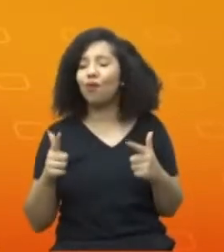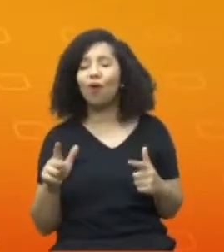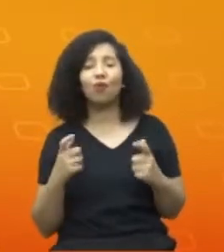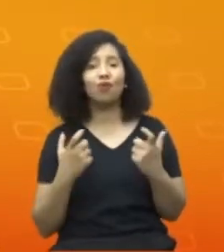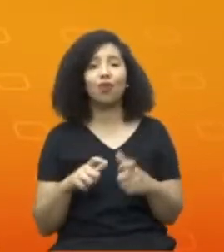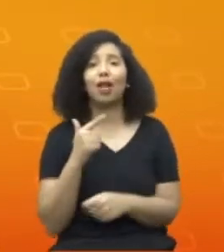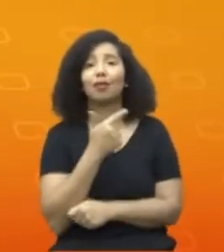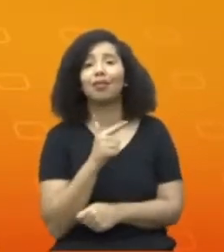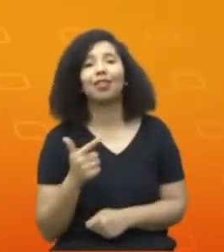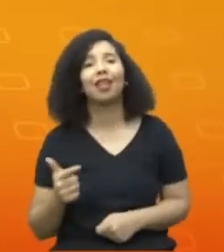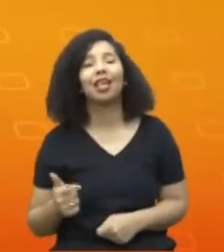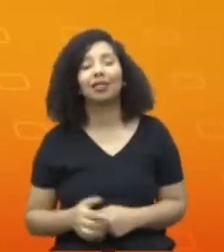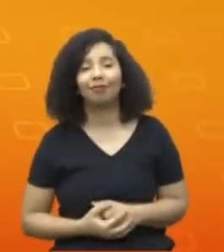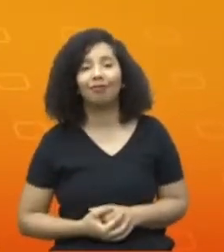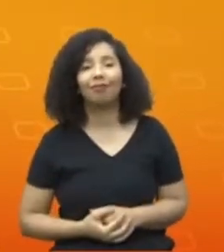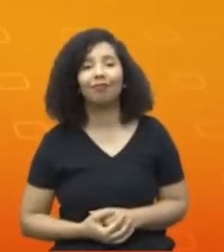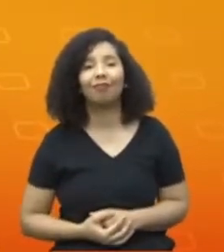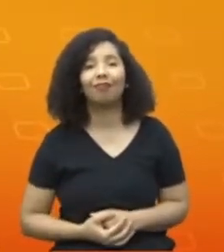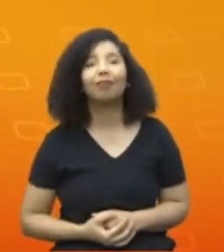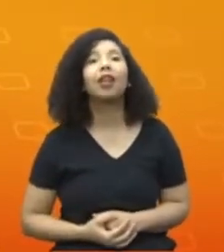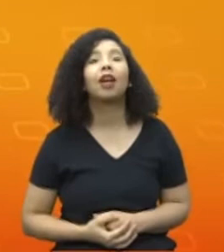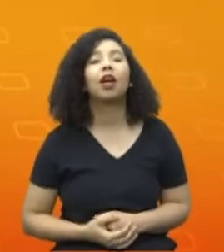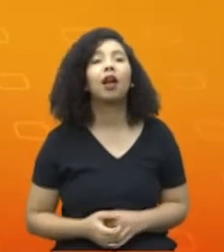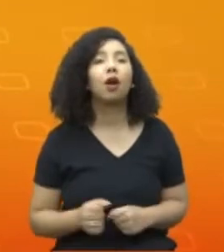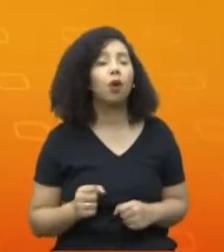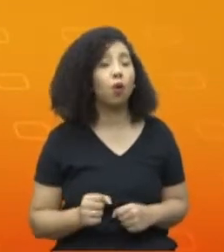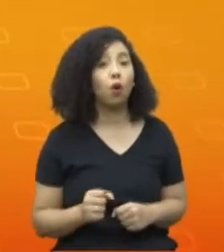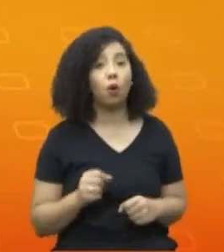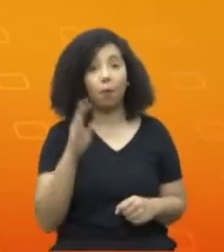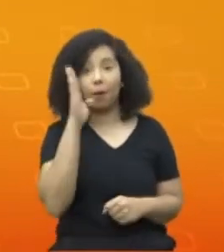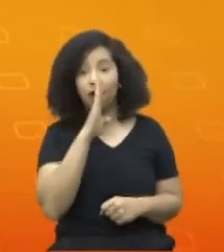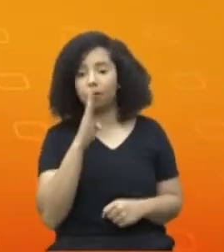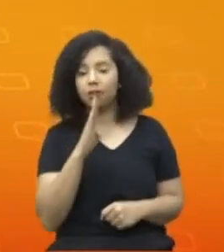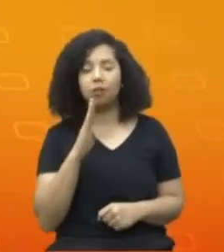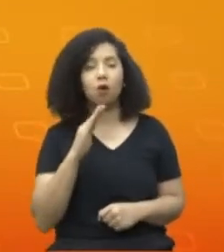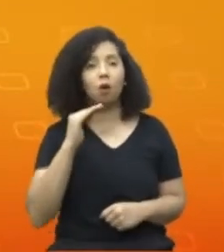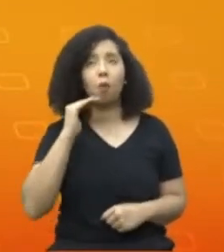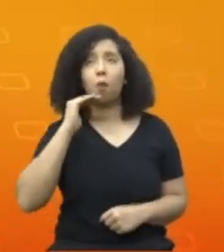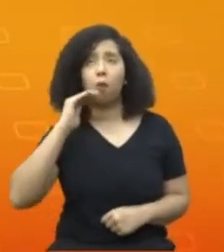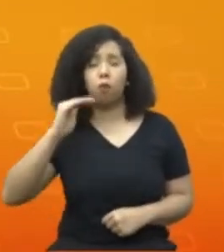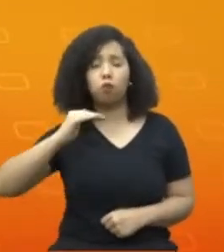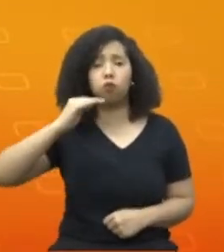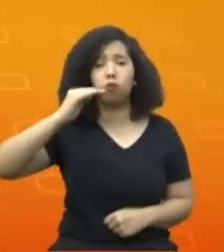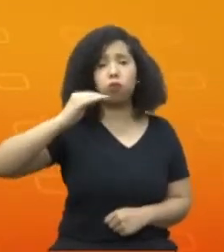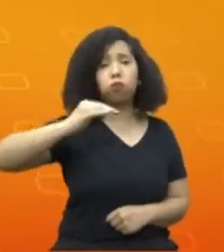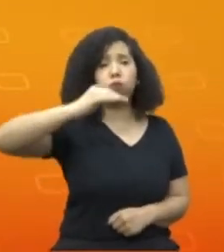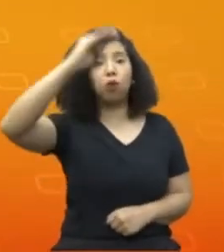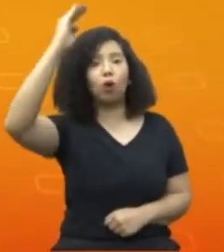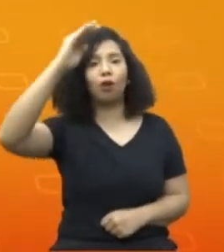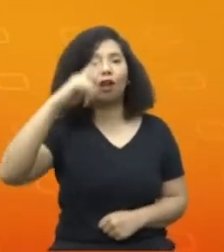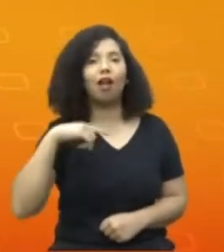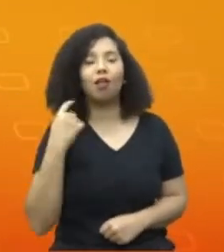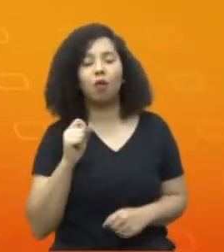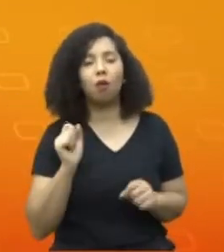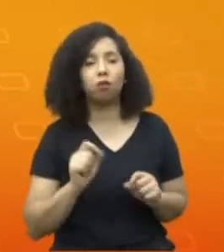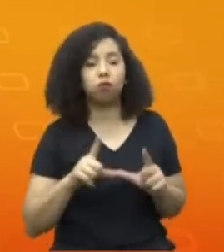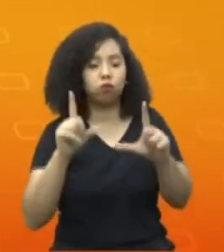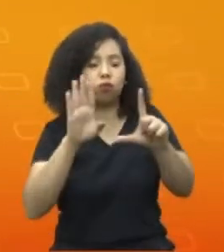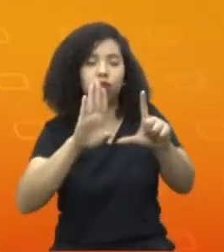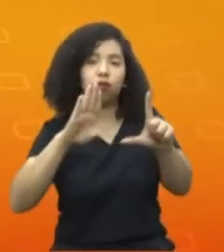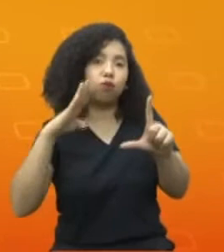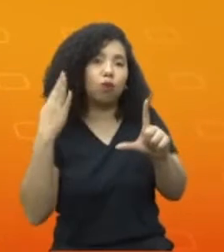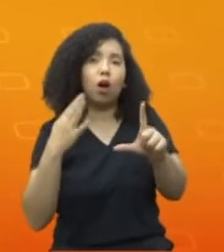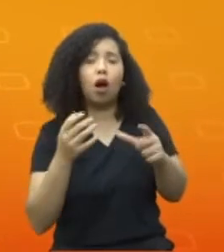Brasil saiu sempre na frente e nós temos uma belíssima televisão aberta. E,